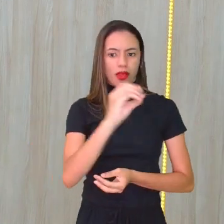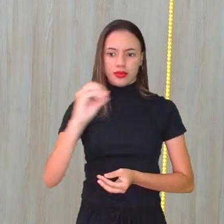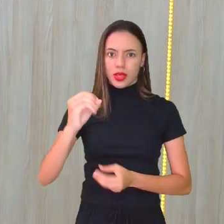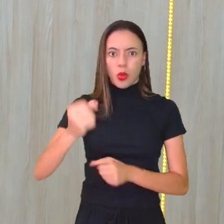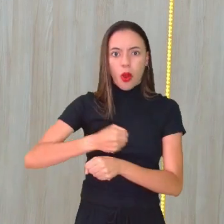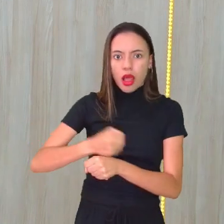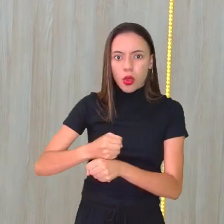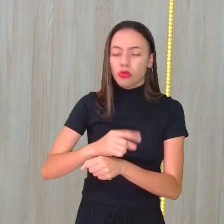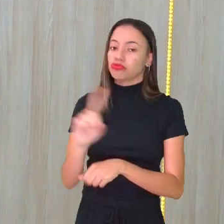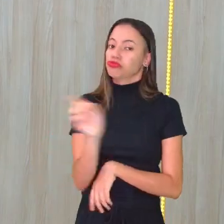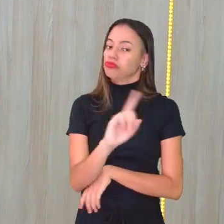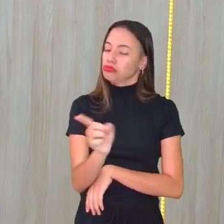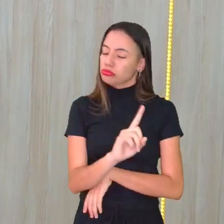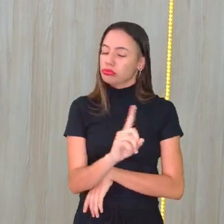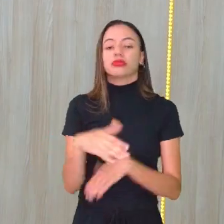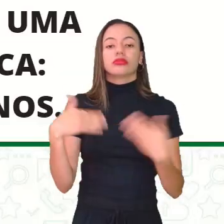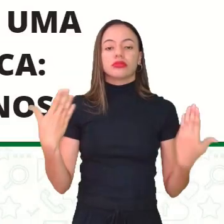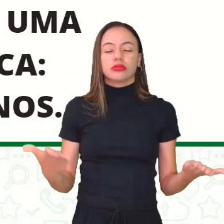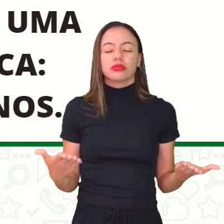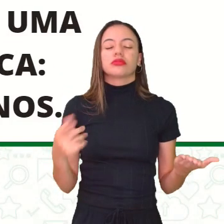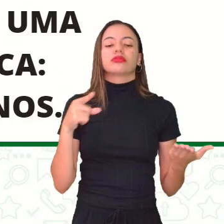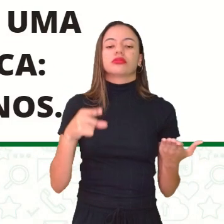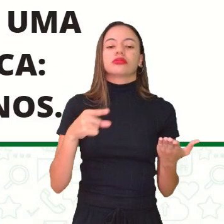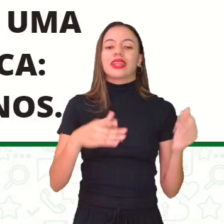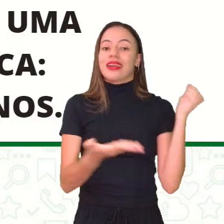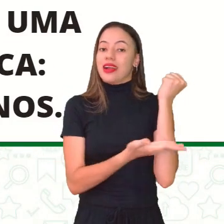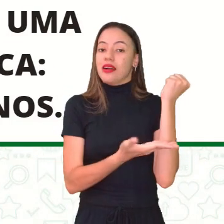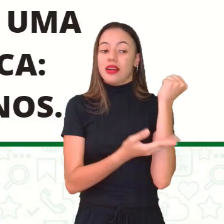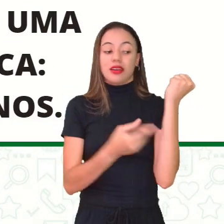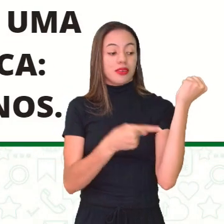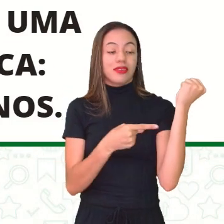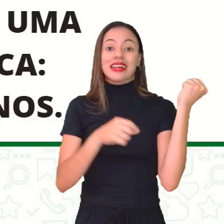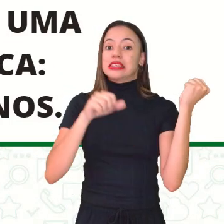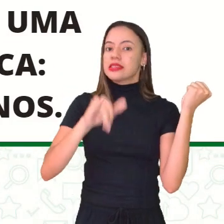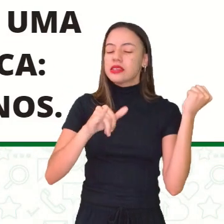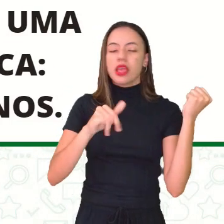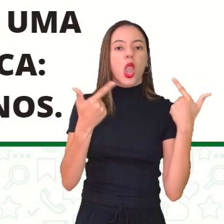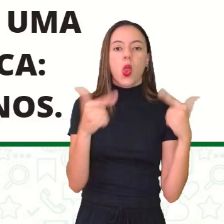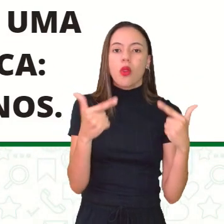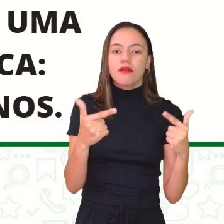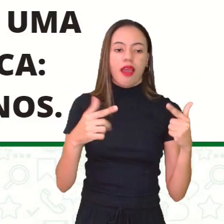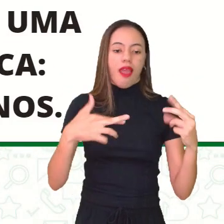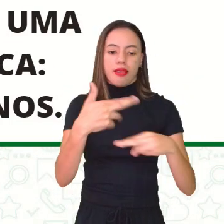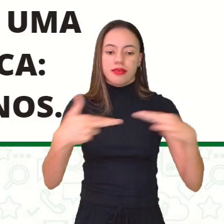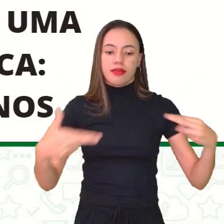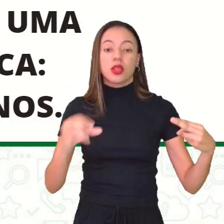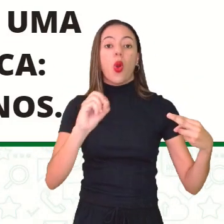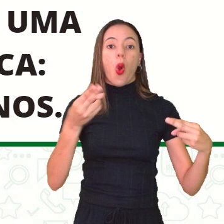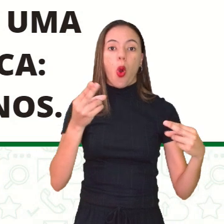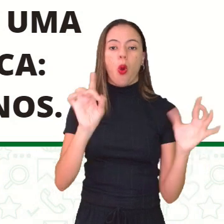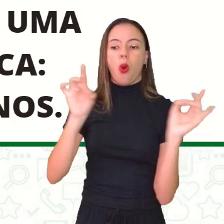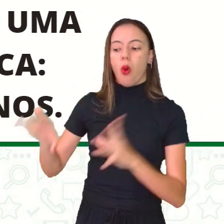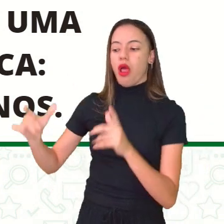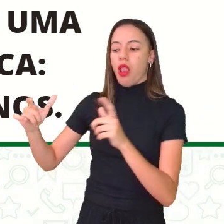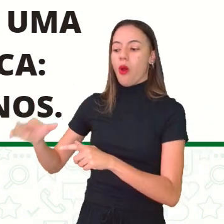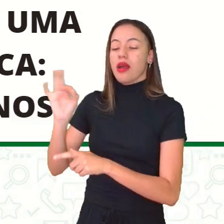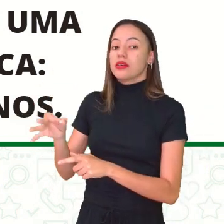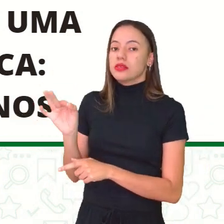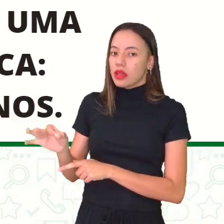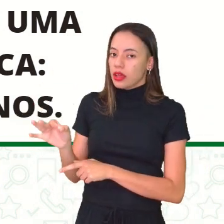também não. Então, a garrafinha de plástico, se a gente não reciclar, se a gente não descartar corretamente, se a gente